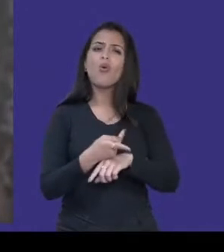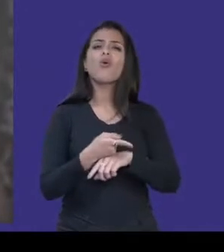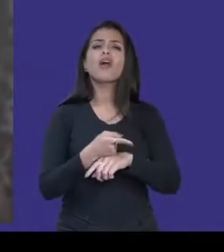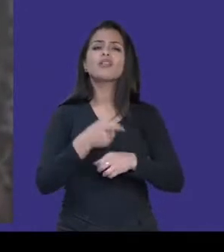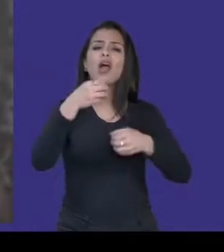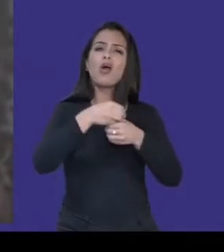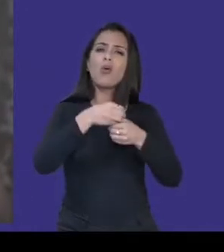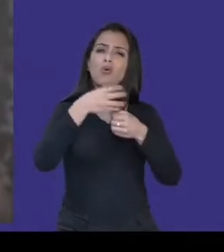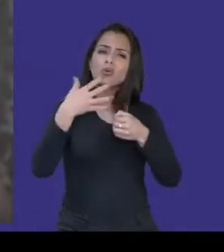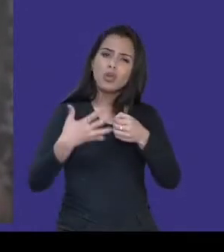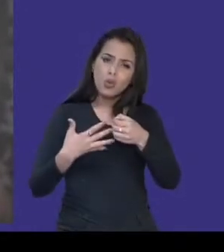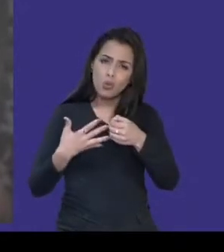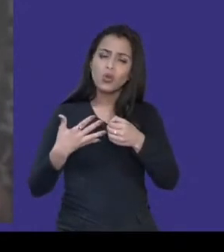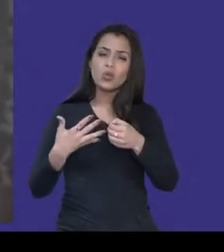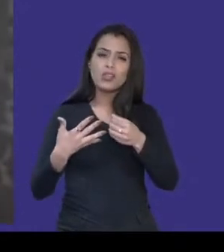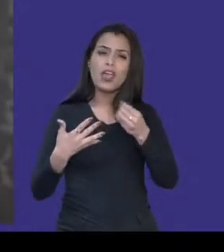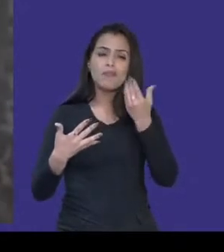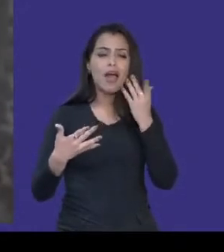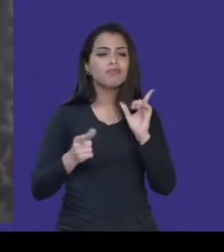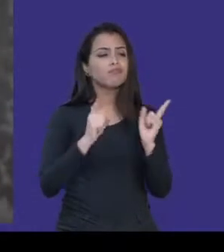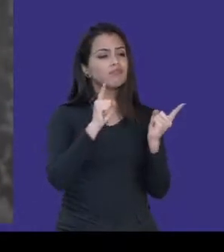canais de alguns clientes a quem ele atende.